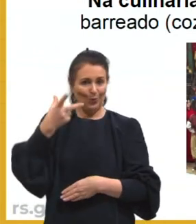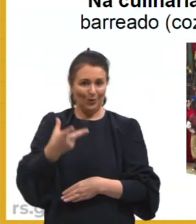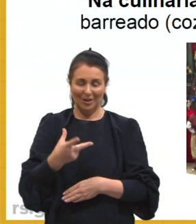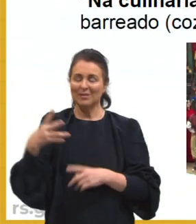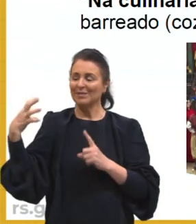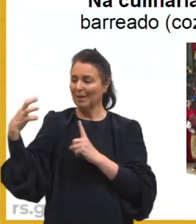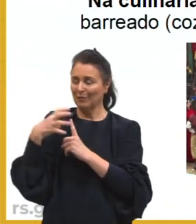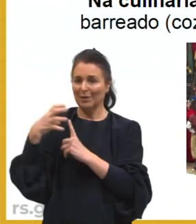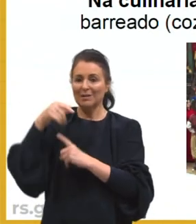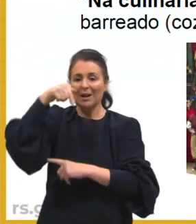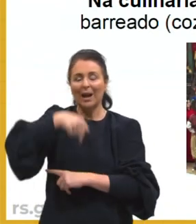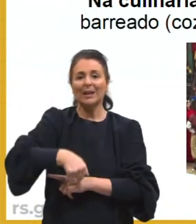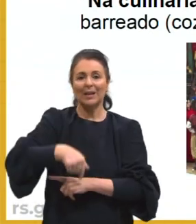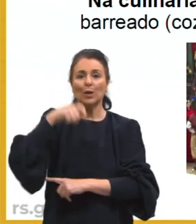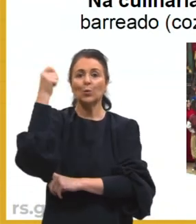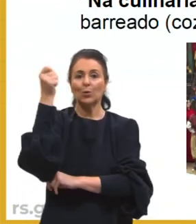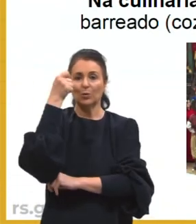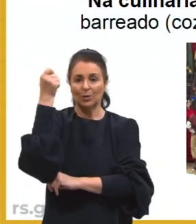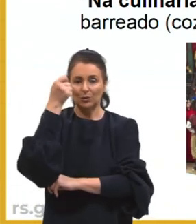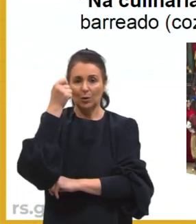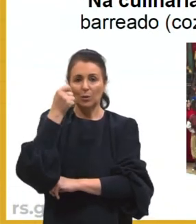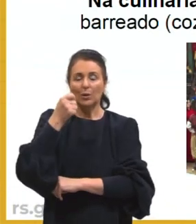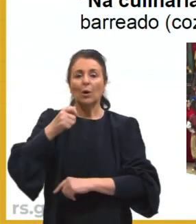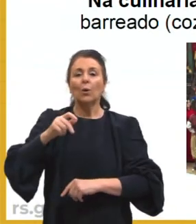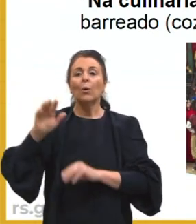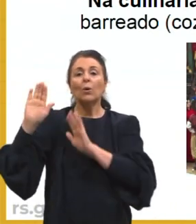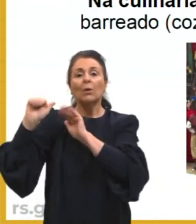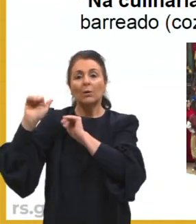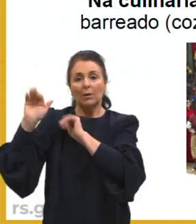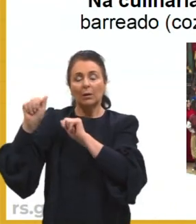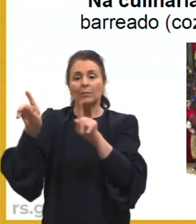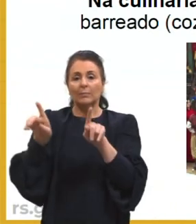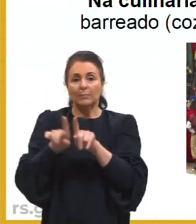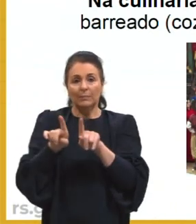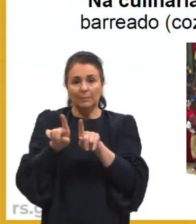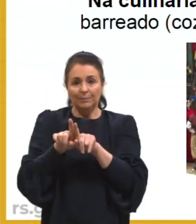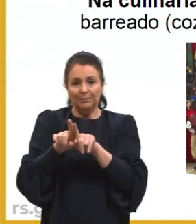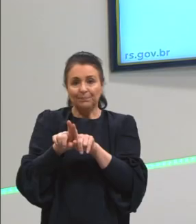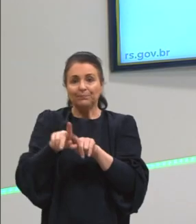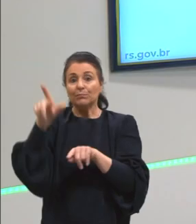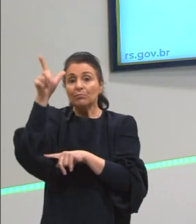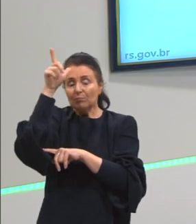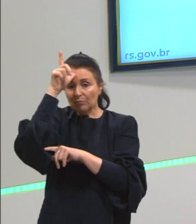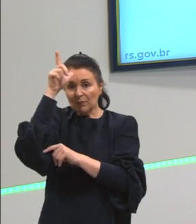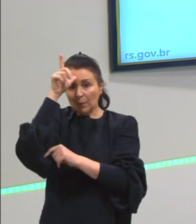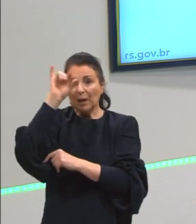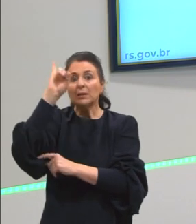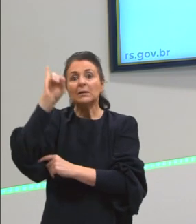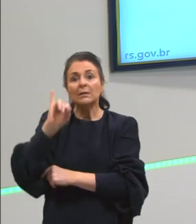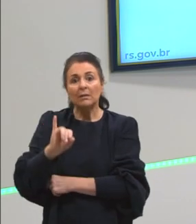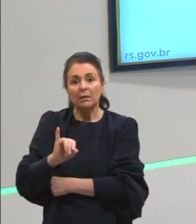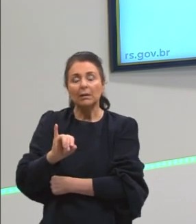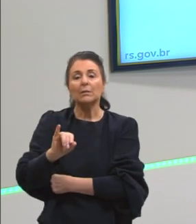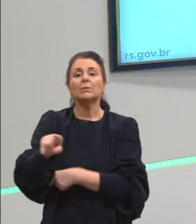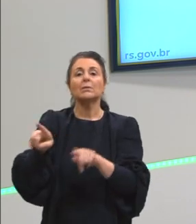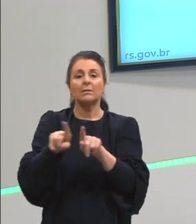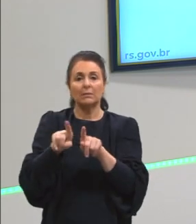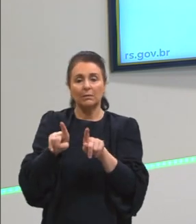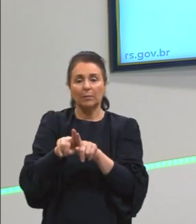Mas também aqui no Rio Grande do Sul, os espanhóis e os alemães ou italianos, digamos assim,